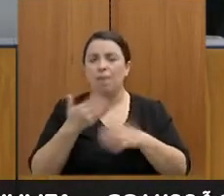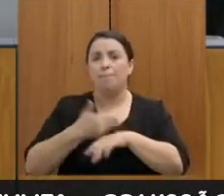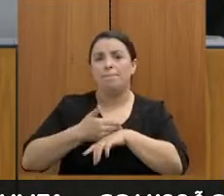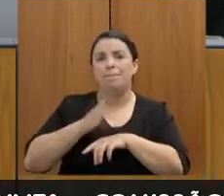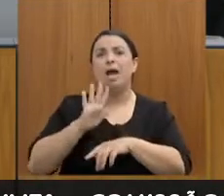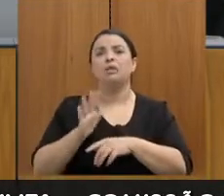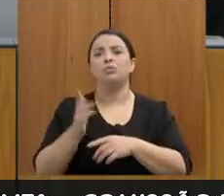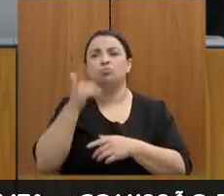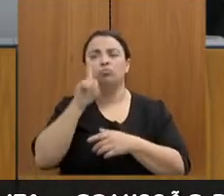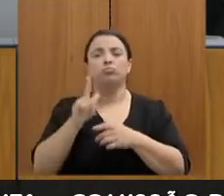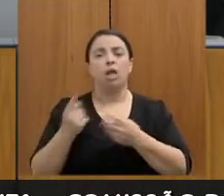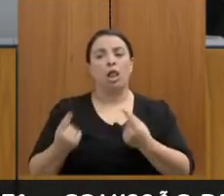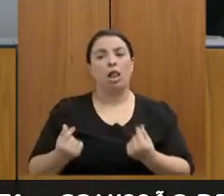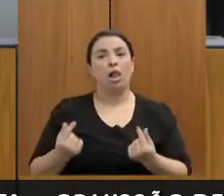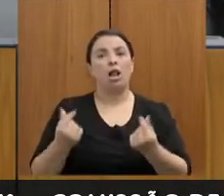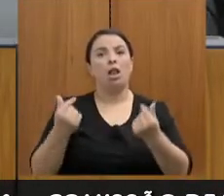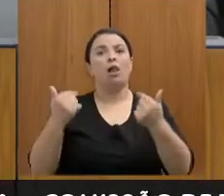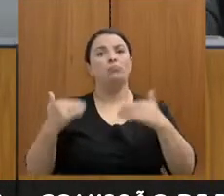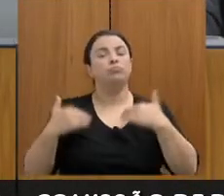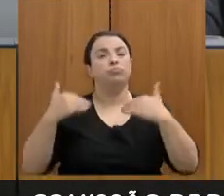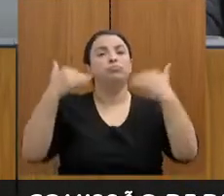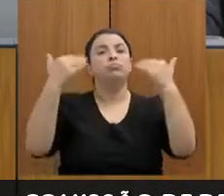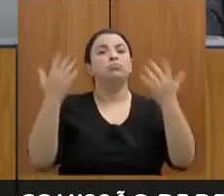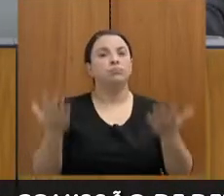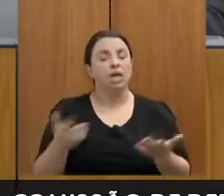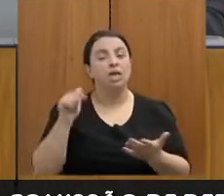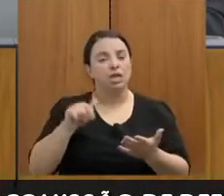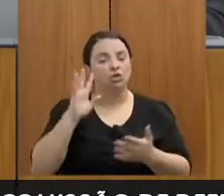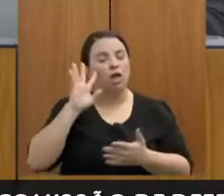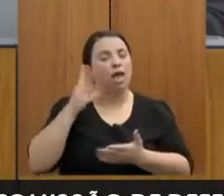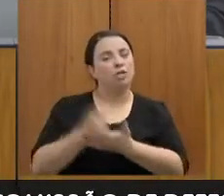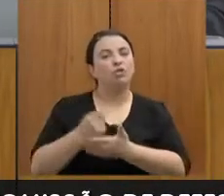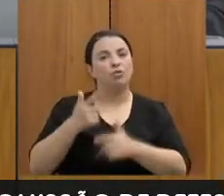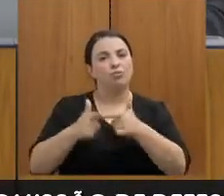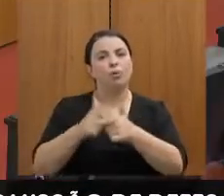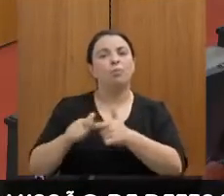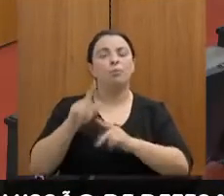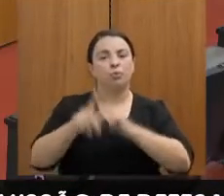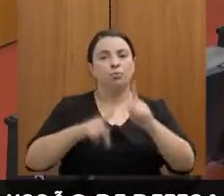resolve o problema da nossa população, da nossa nação. Muito obrigado, fique à vontade para responder.